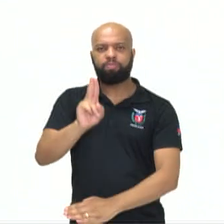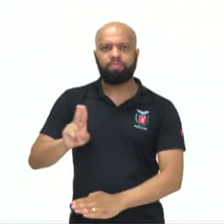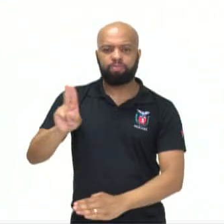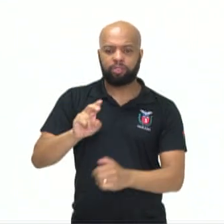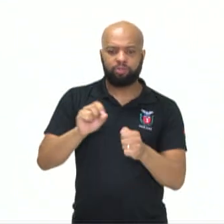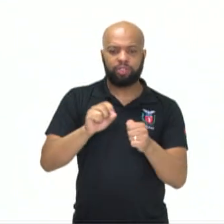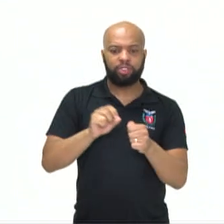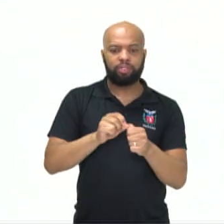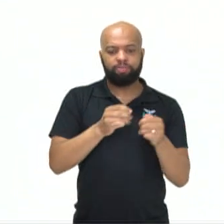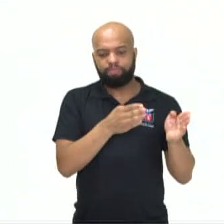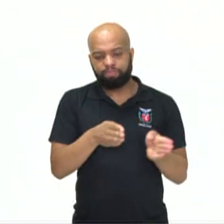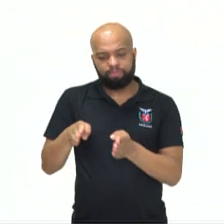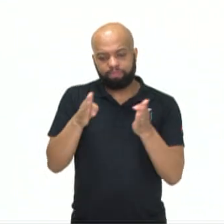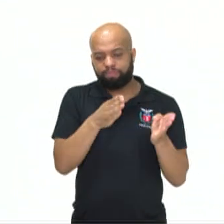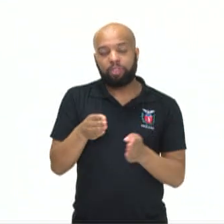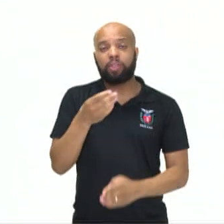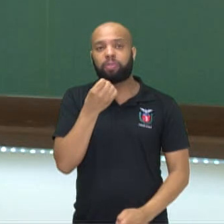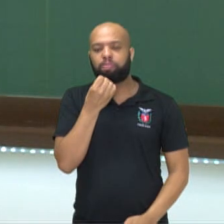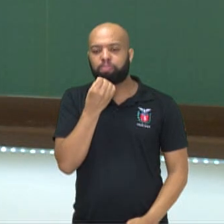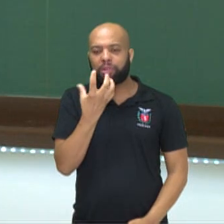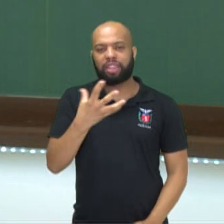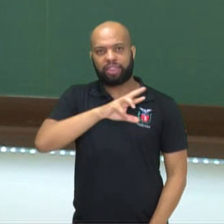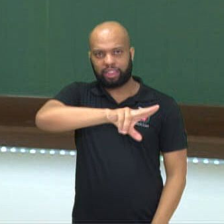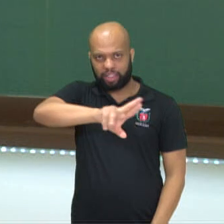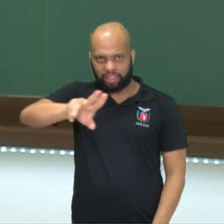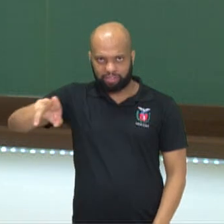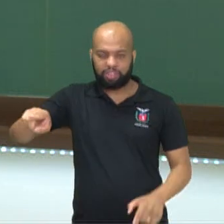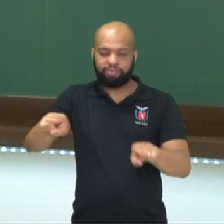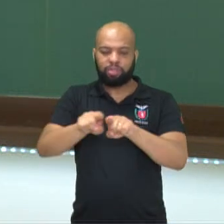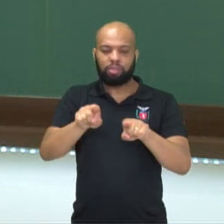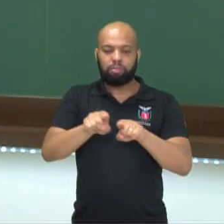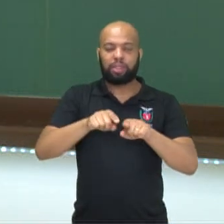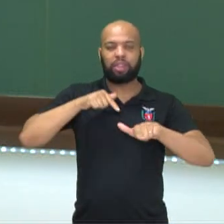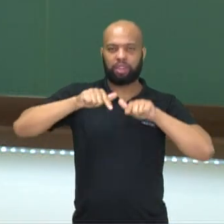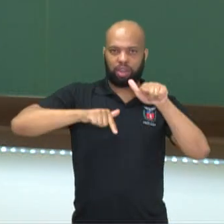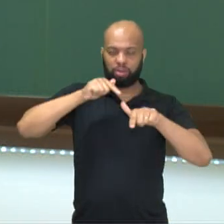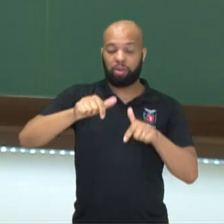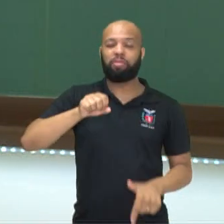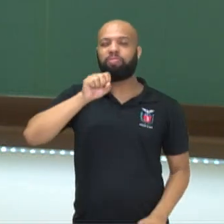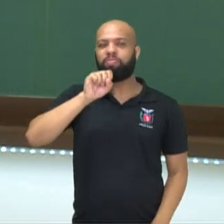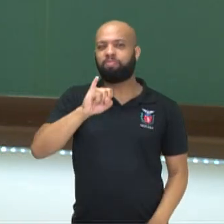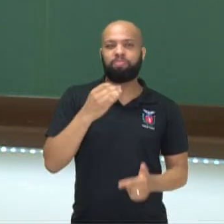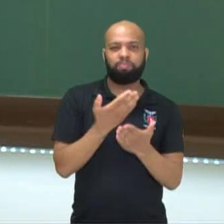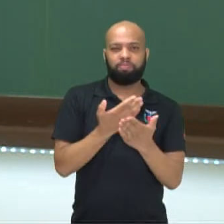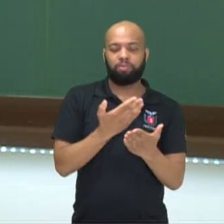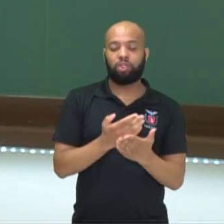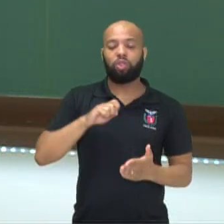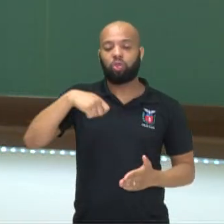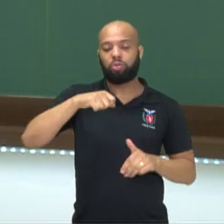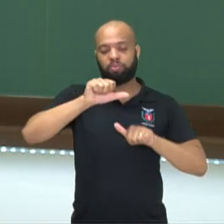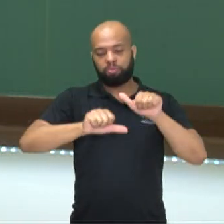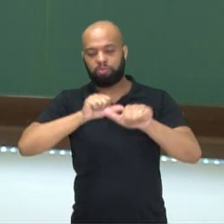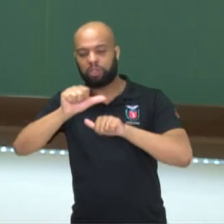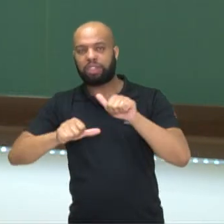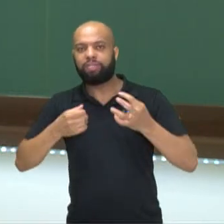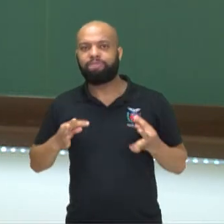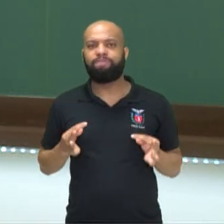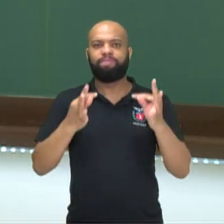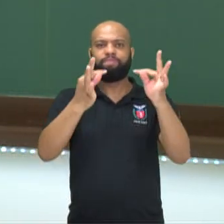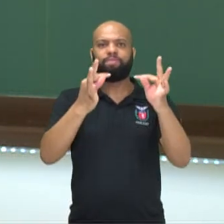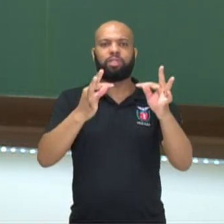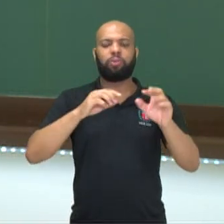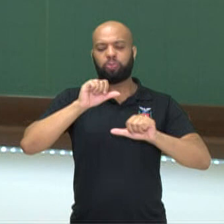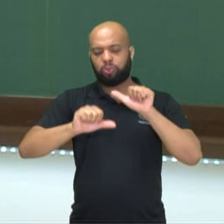produção de bens e serviços. Então, quando a gente está falando em mudanças tecnológicas, a gente está falando em mudanças que